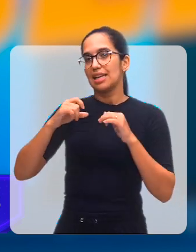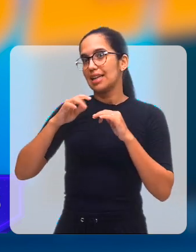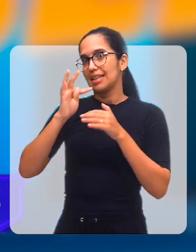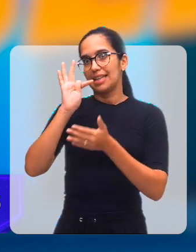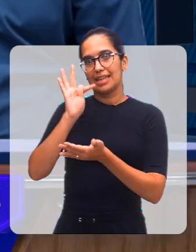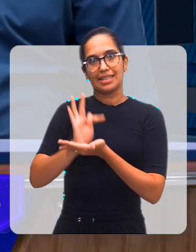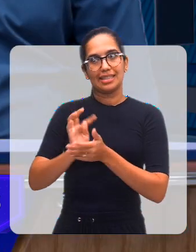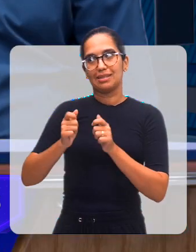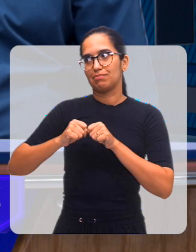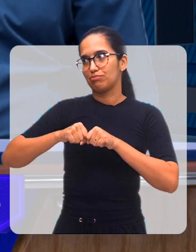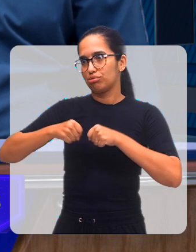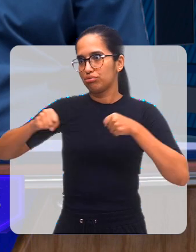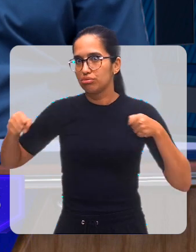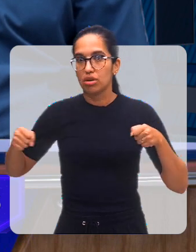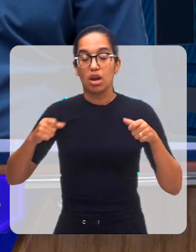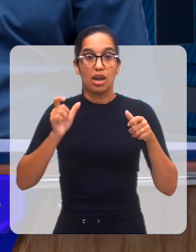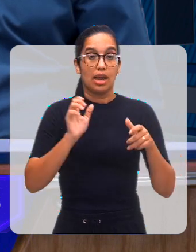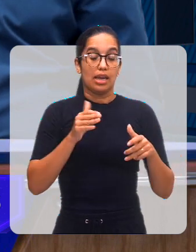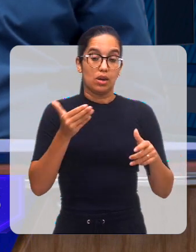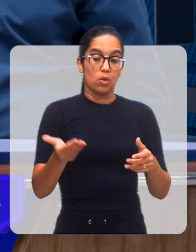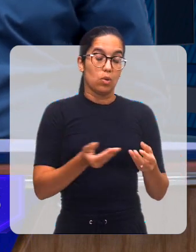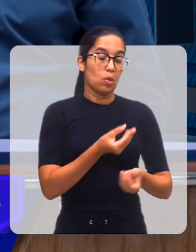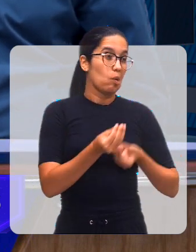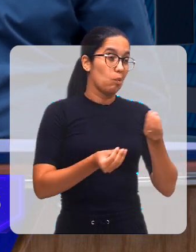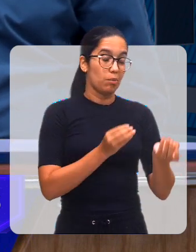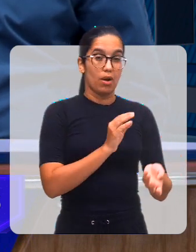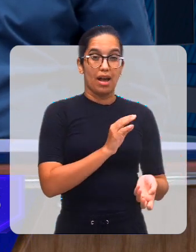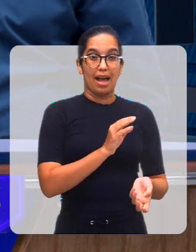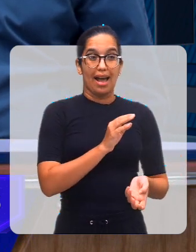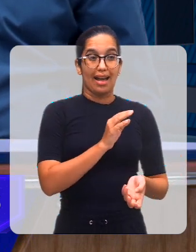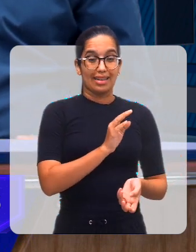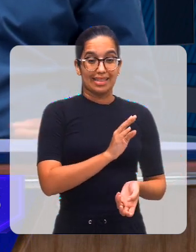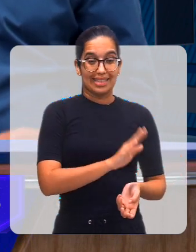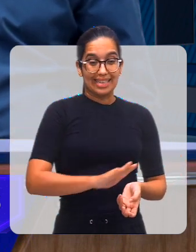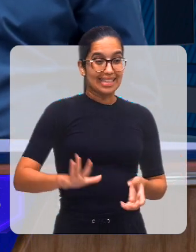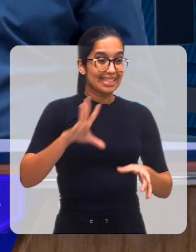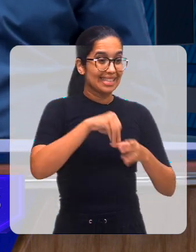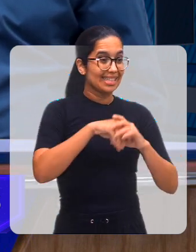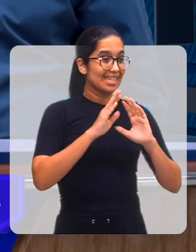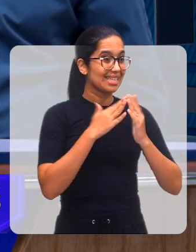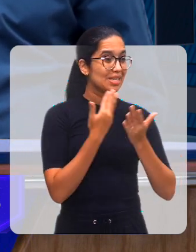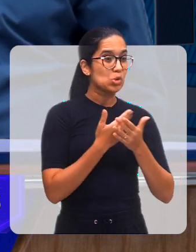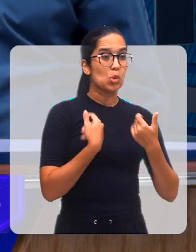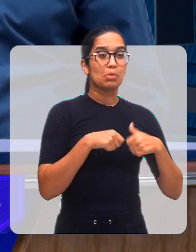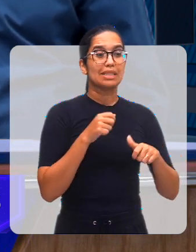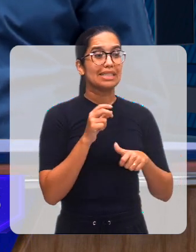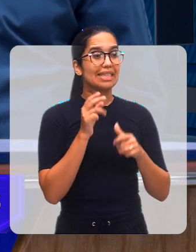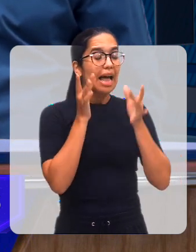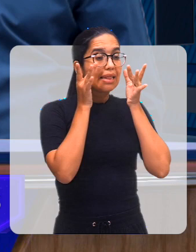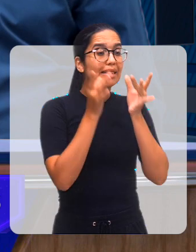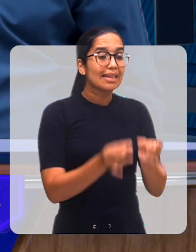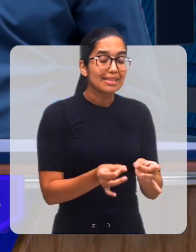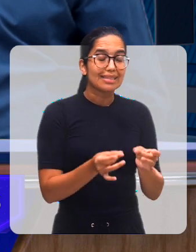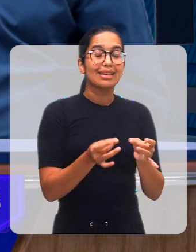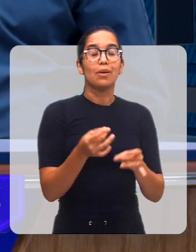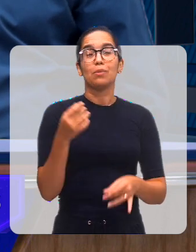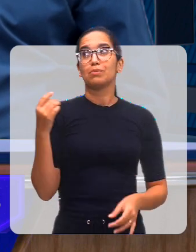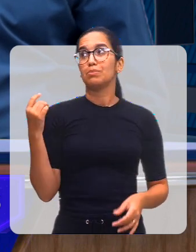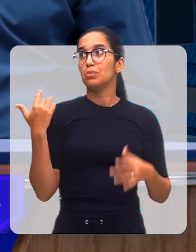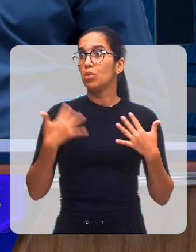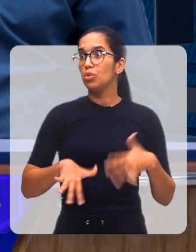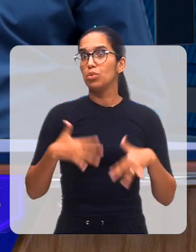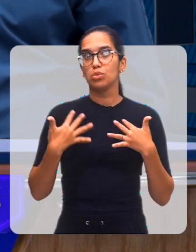demanda de crianças das escolas é imensa, e principalmente essa demanda pelas terapias.